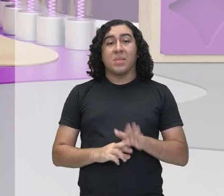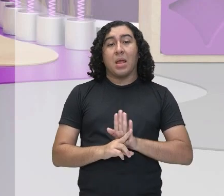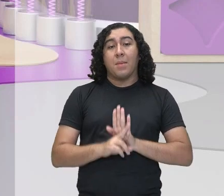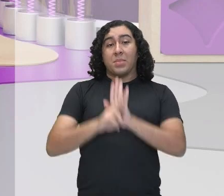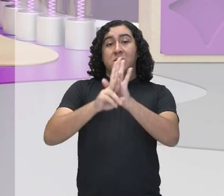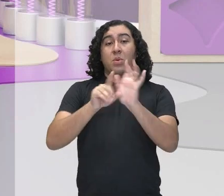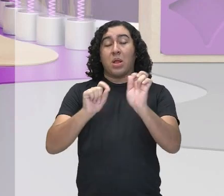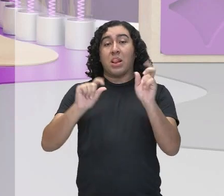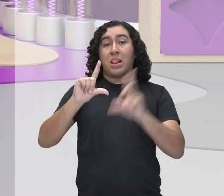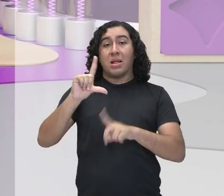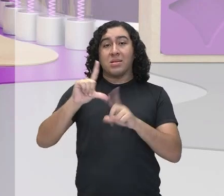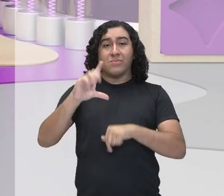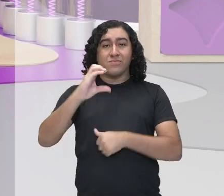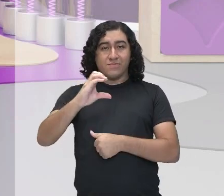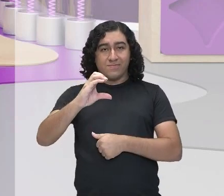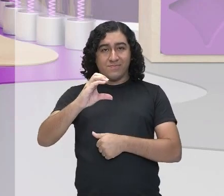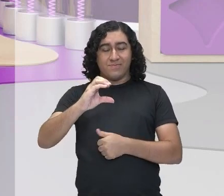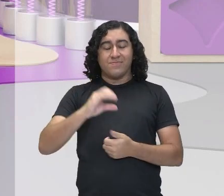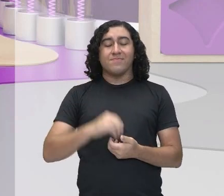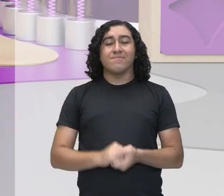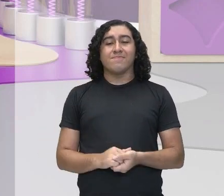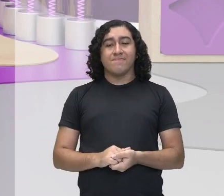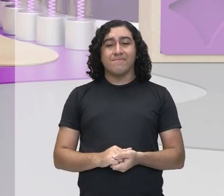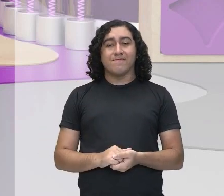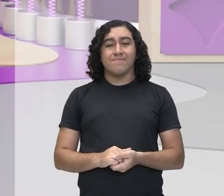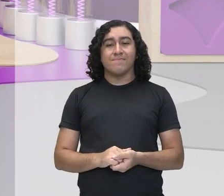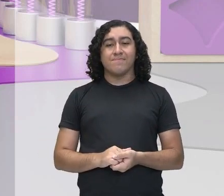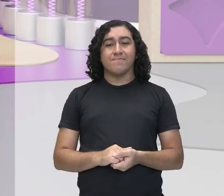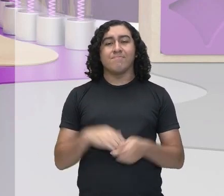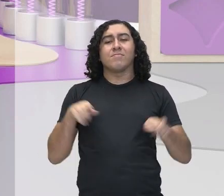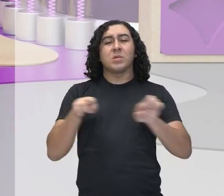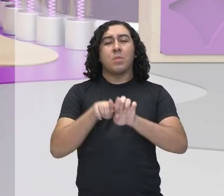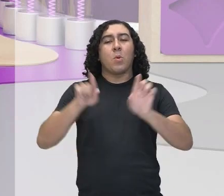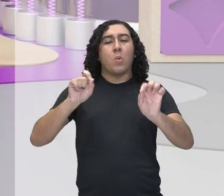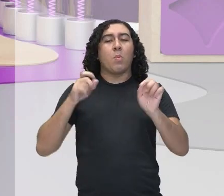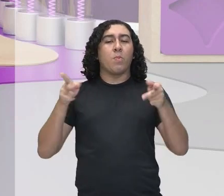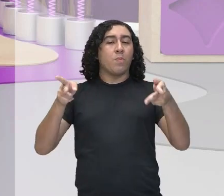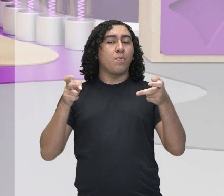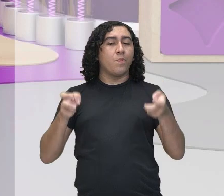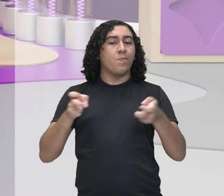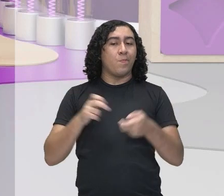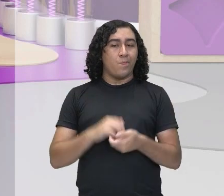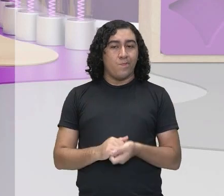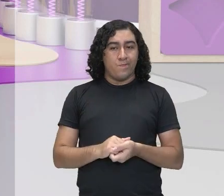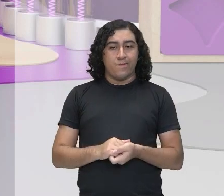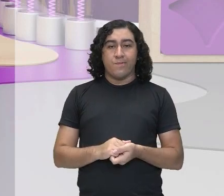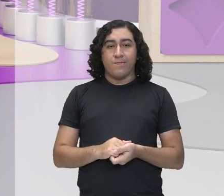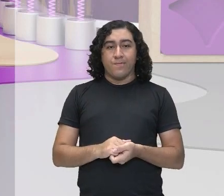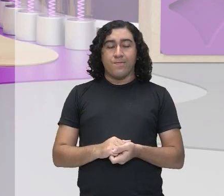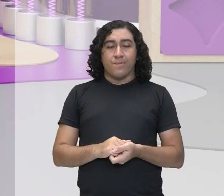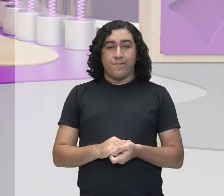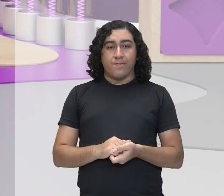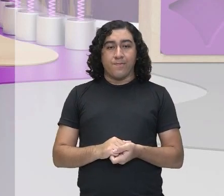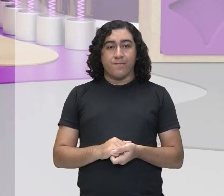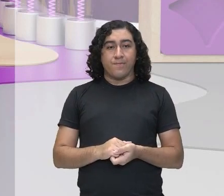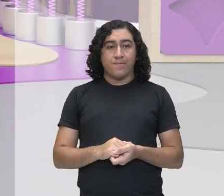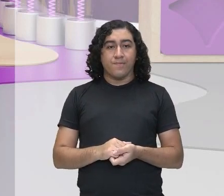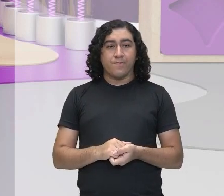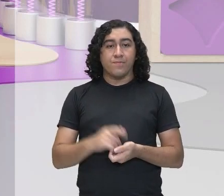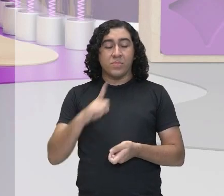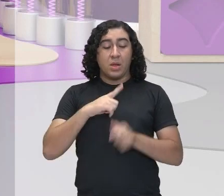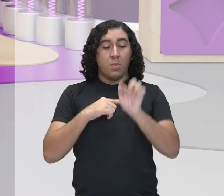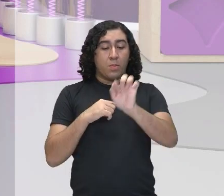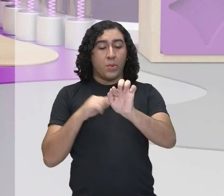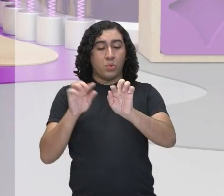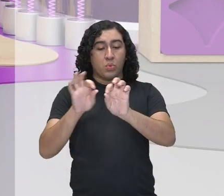C, tá? O que que nós também vimos? Vimos que um segmento que passa de uma extremidade,